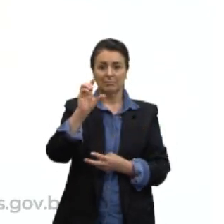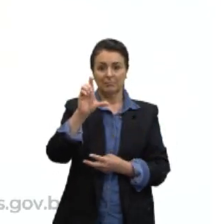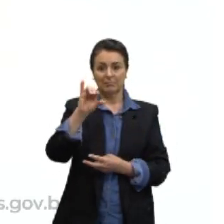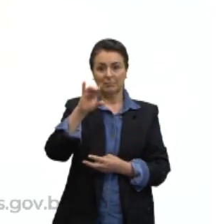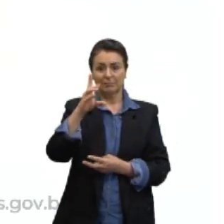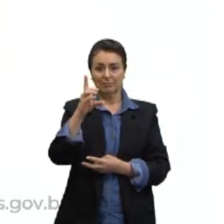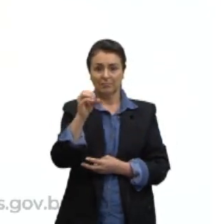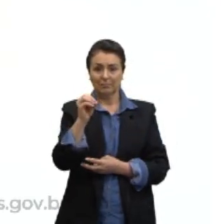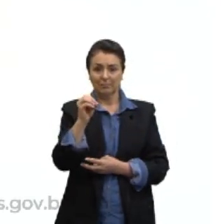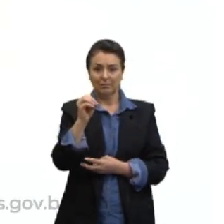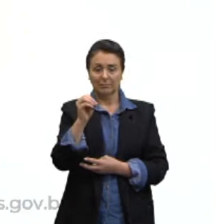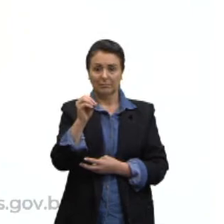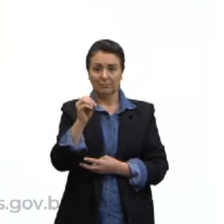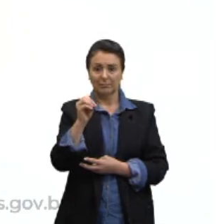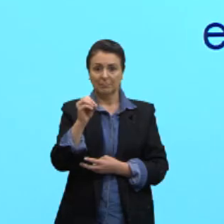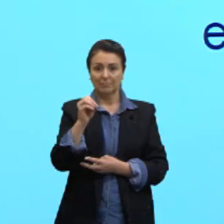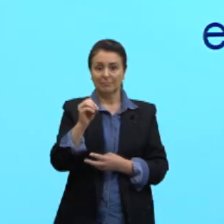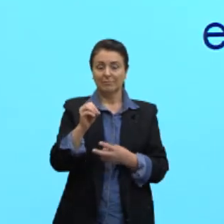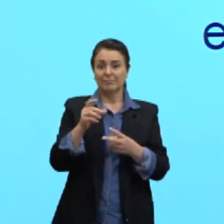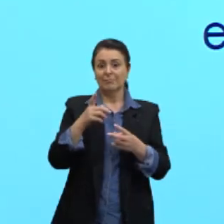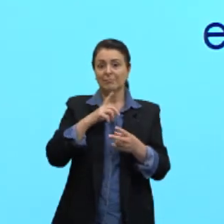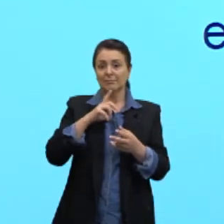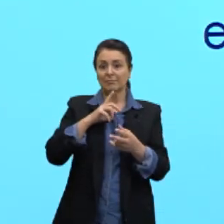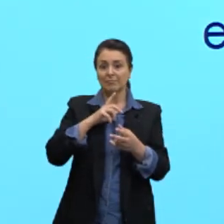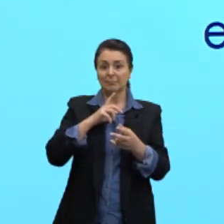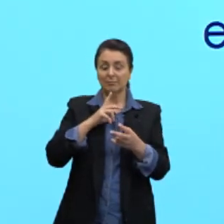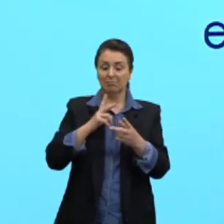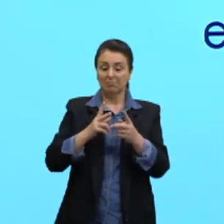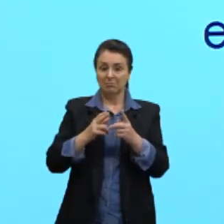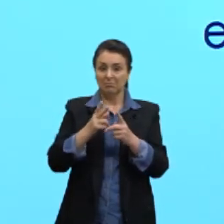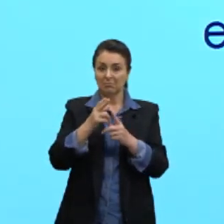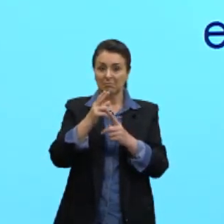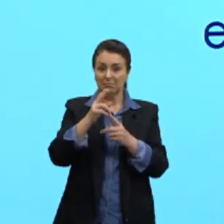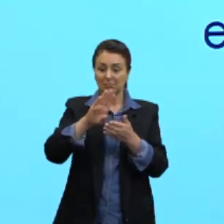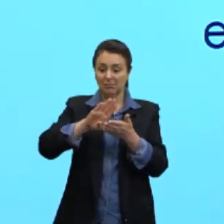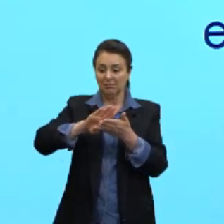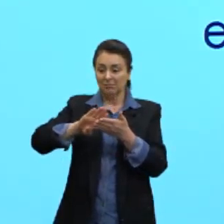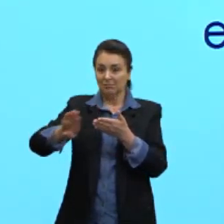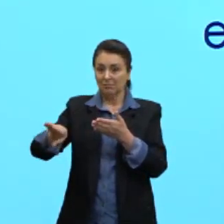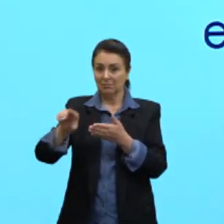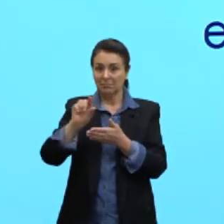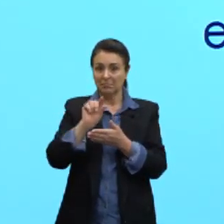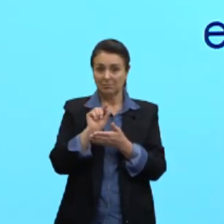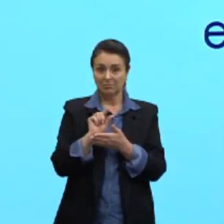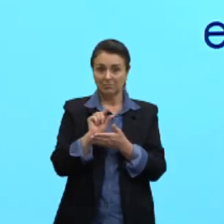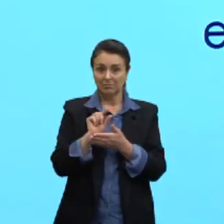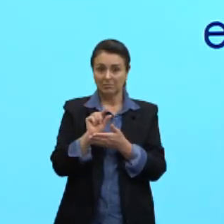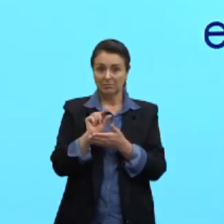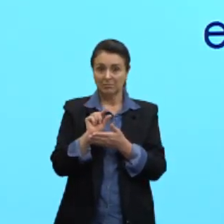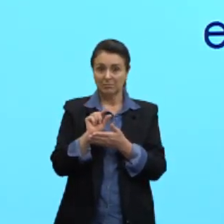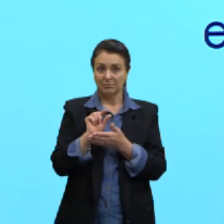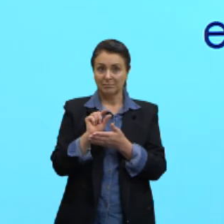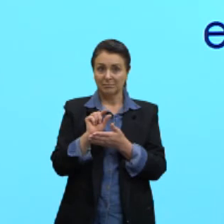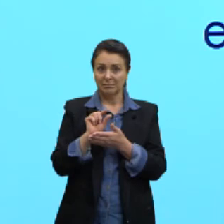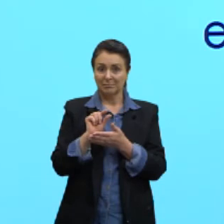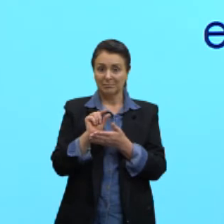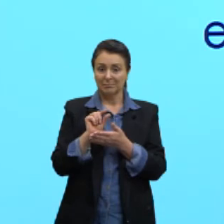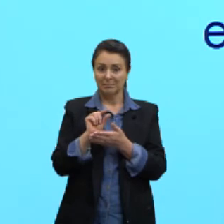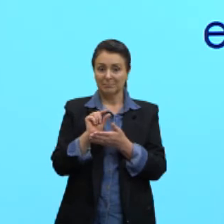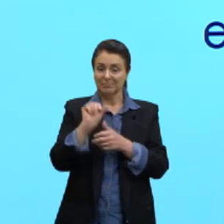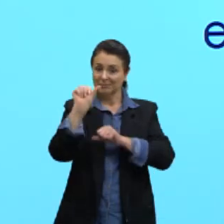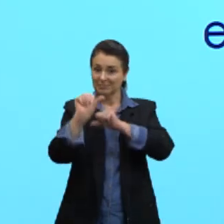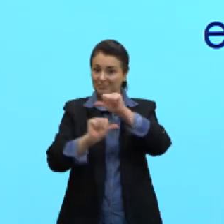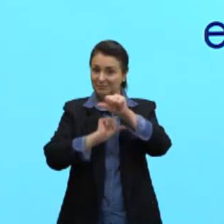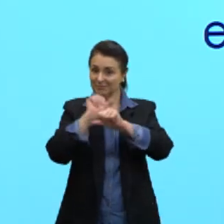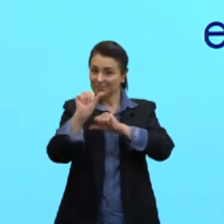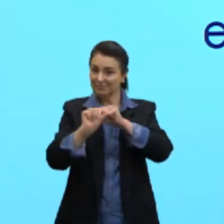este sólido que foi recortado, que foi vazado, e ficamos com este sólido. E aí, está